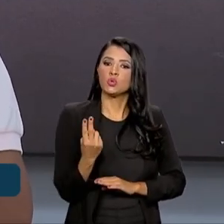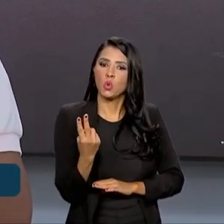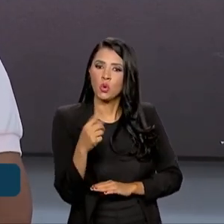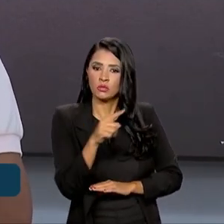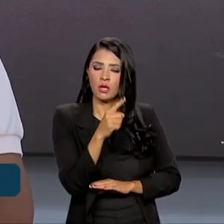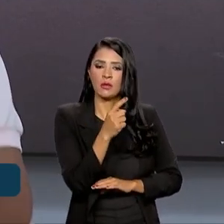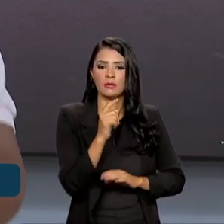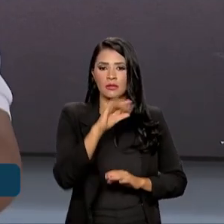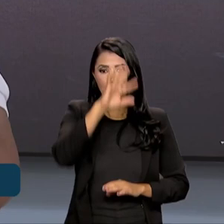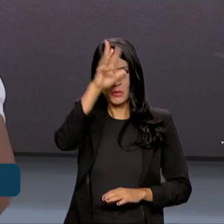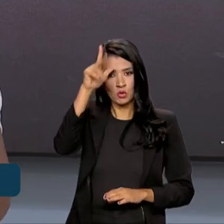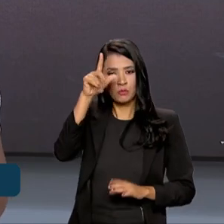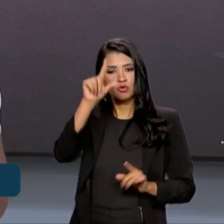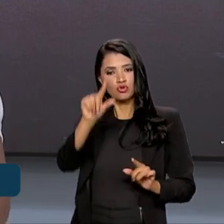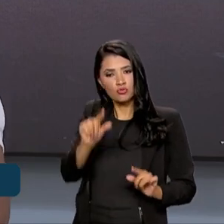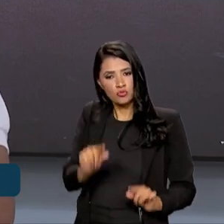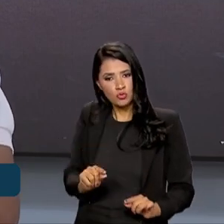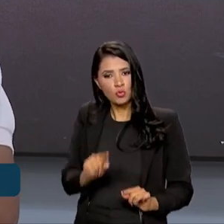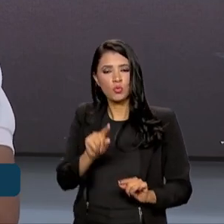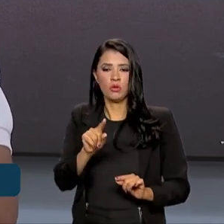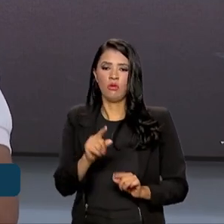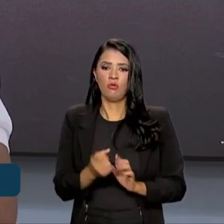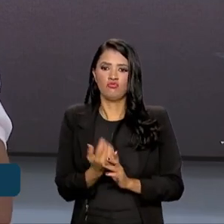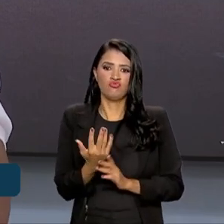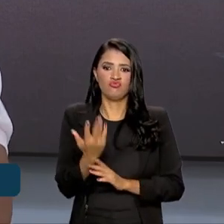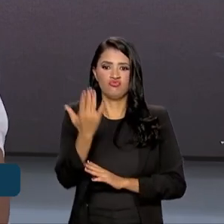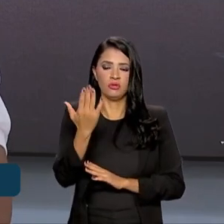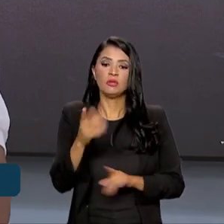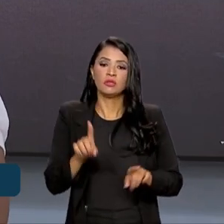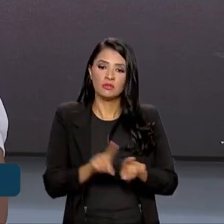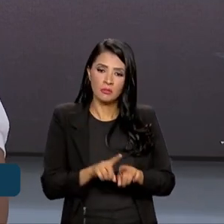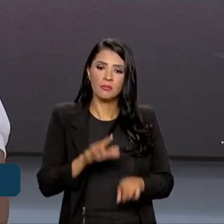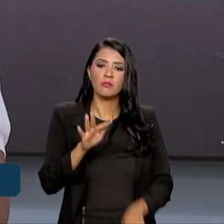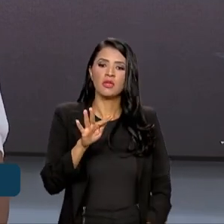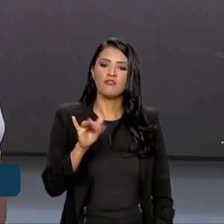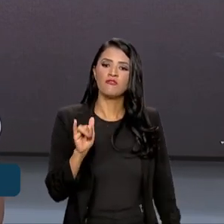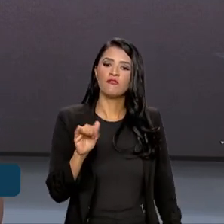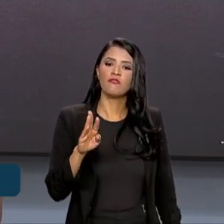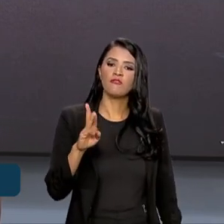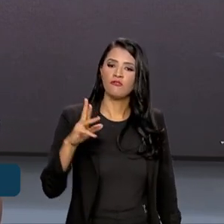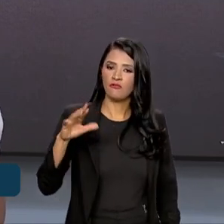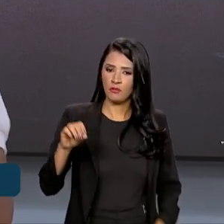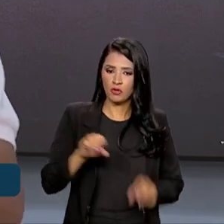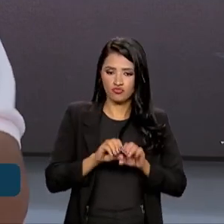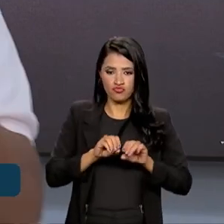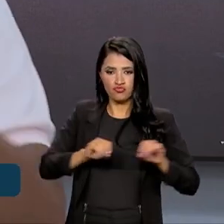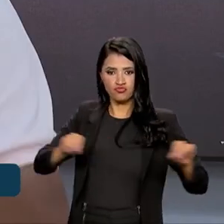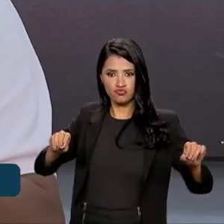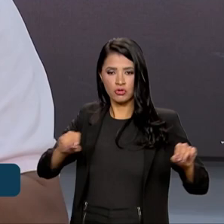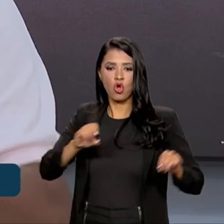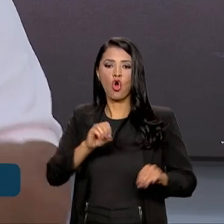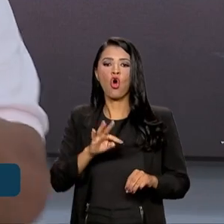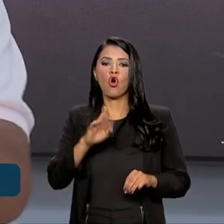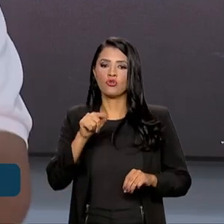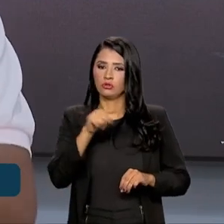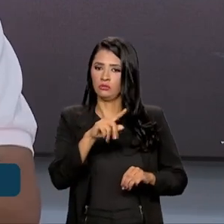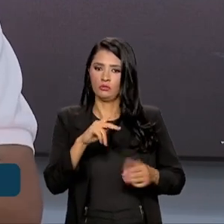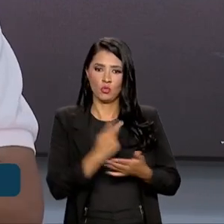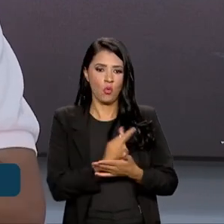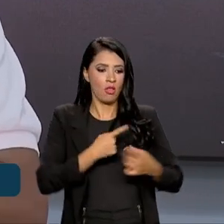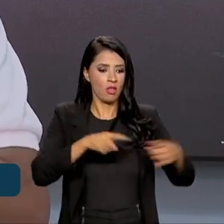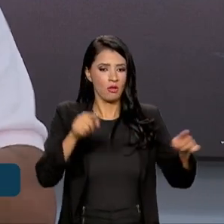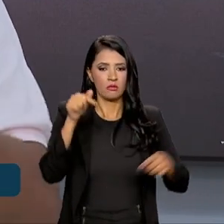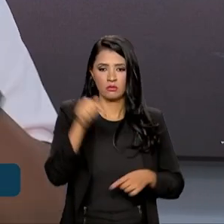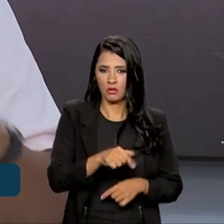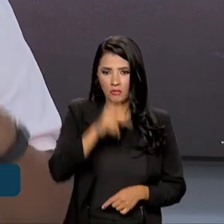Temos a fibra ótica. Embora ela não seja inaugurada em Parintins, mas Parintins está sendo